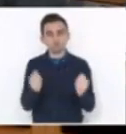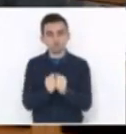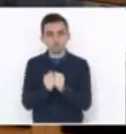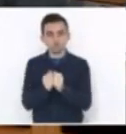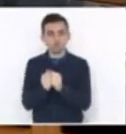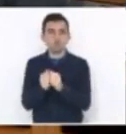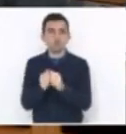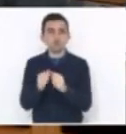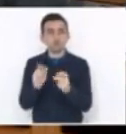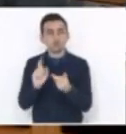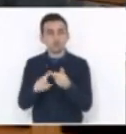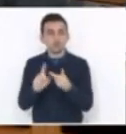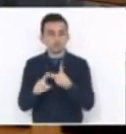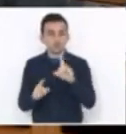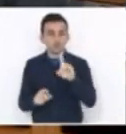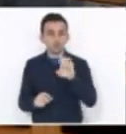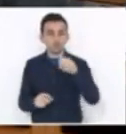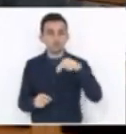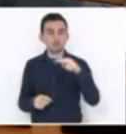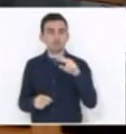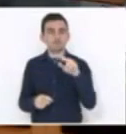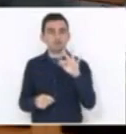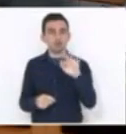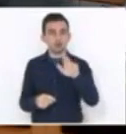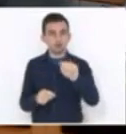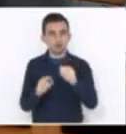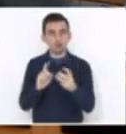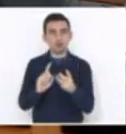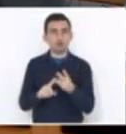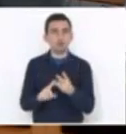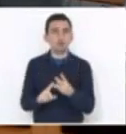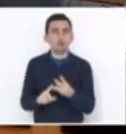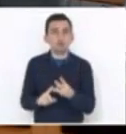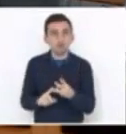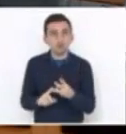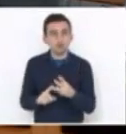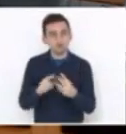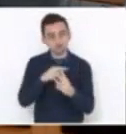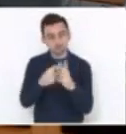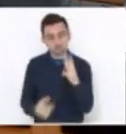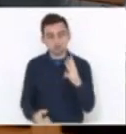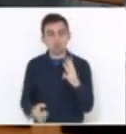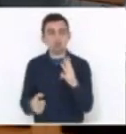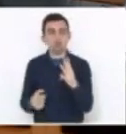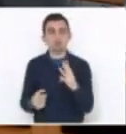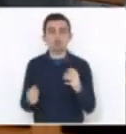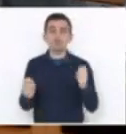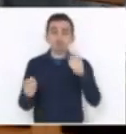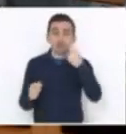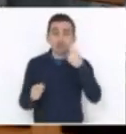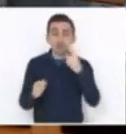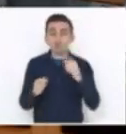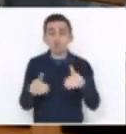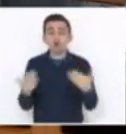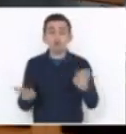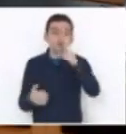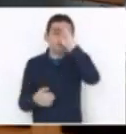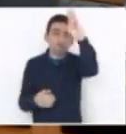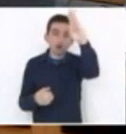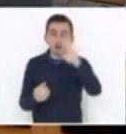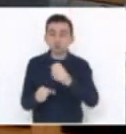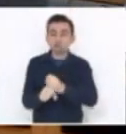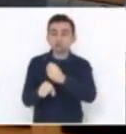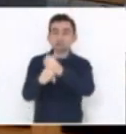e os parlamentares para que nós possamos ter a oportunidade de apontar essas obras prioritárias, que